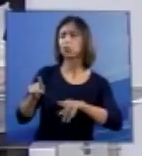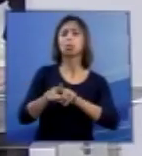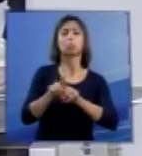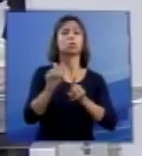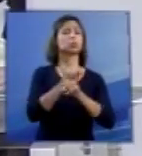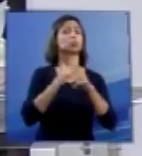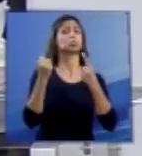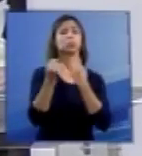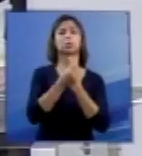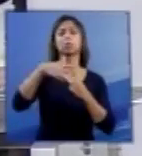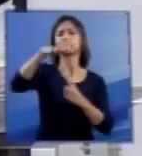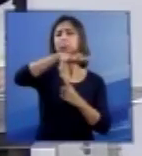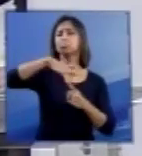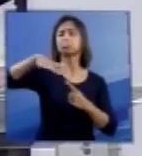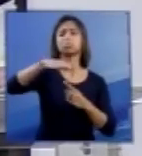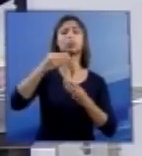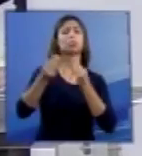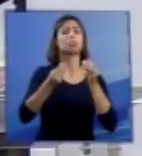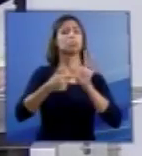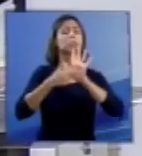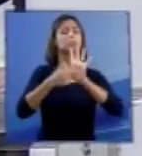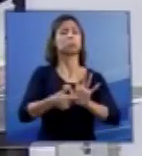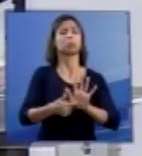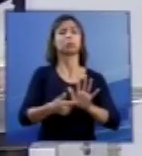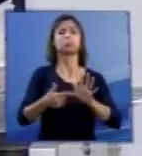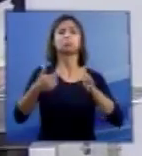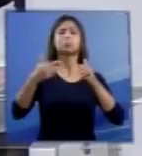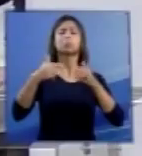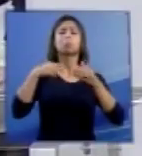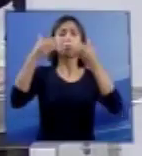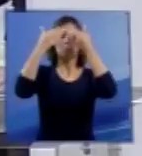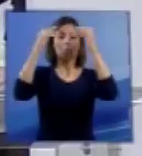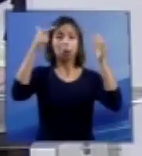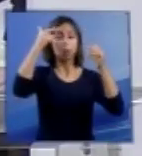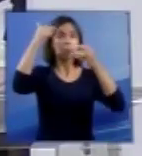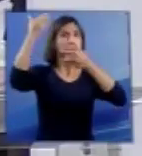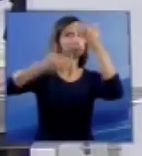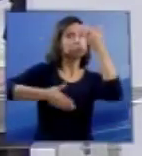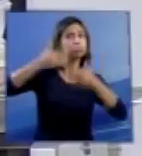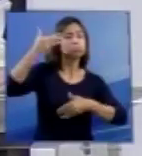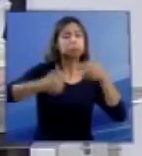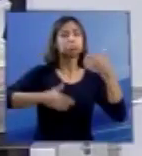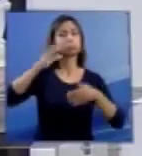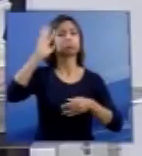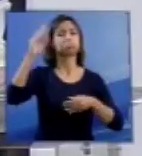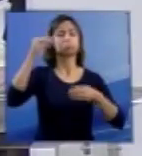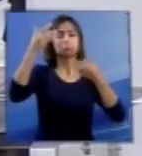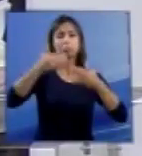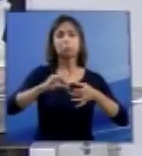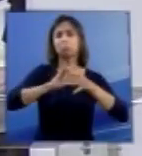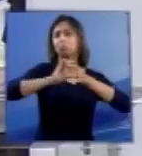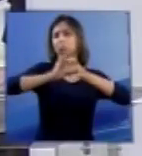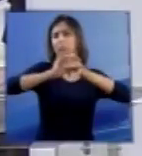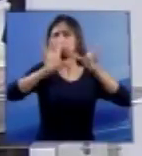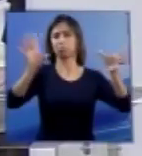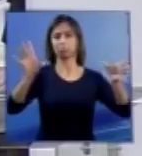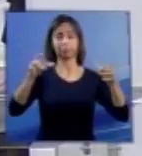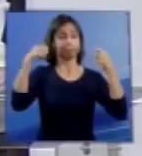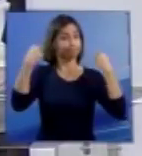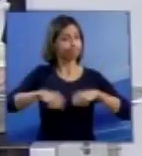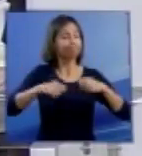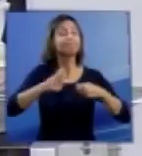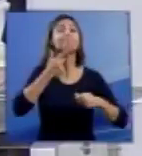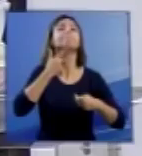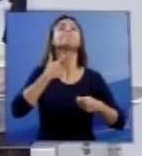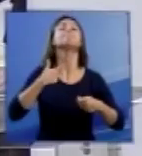são, expressem publicamente o seu pensamento. É desejável que haja a mais ampla manifestação